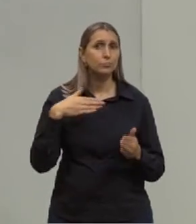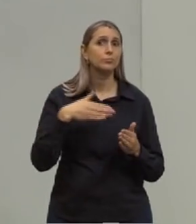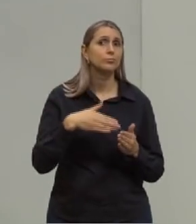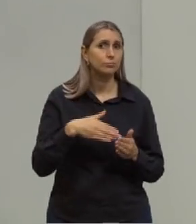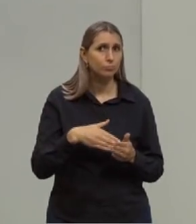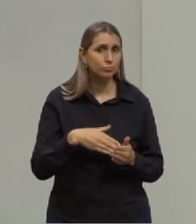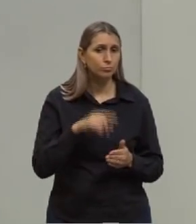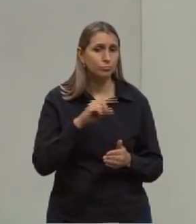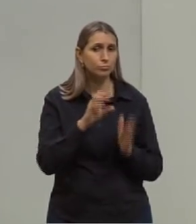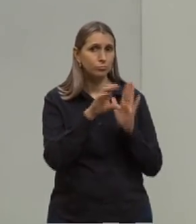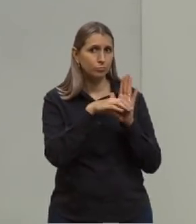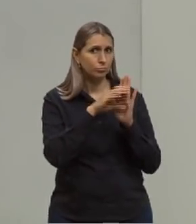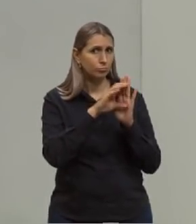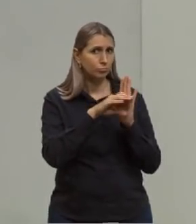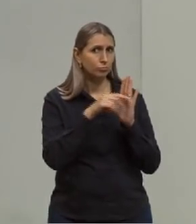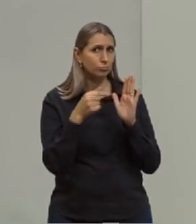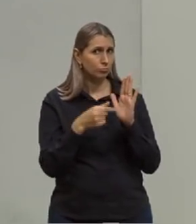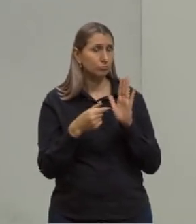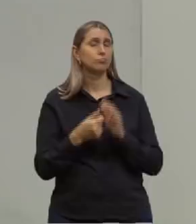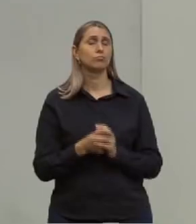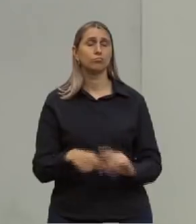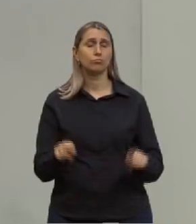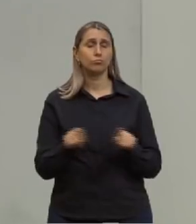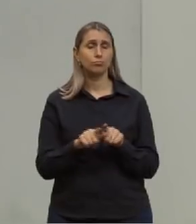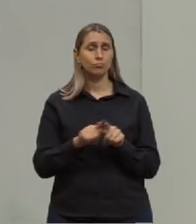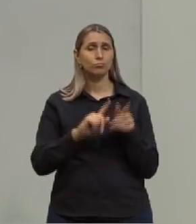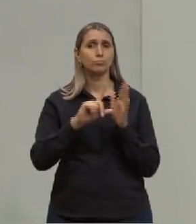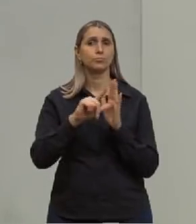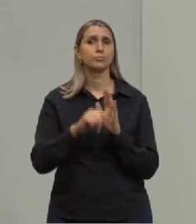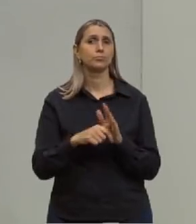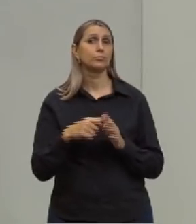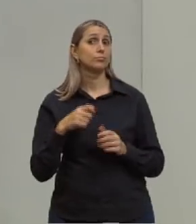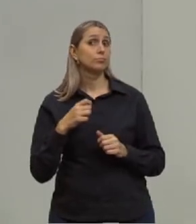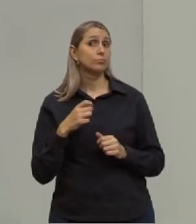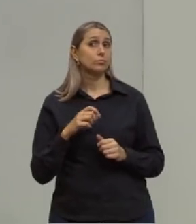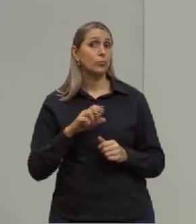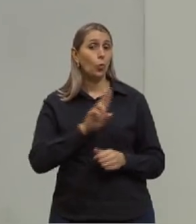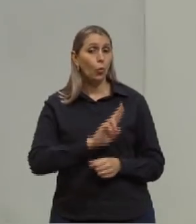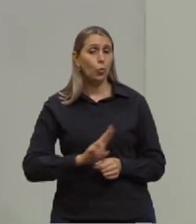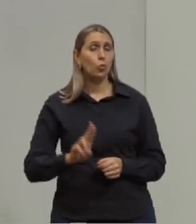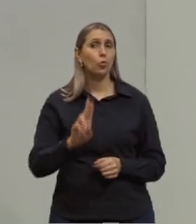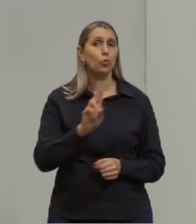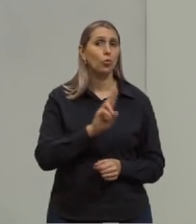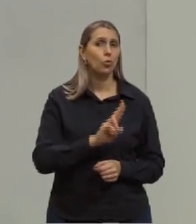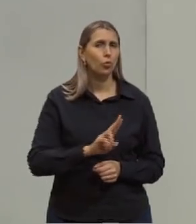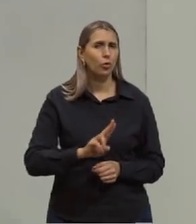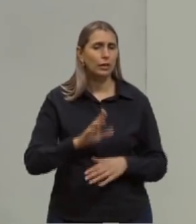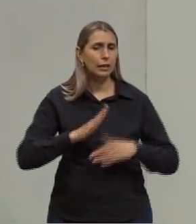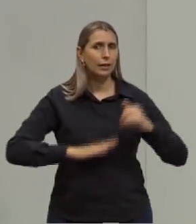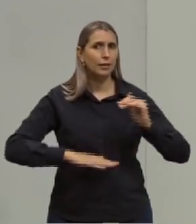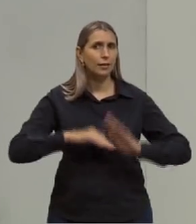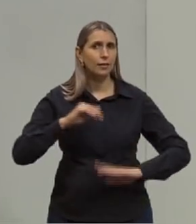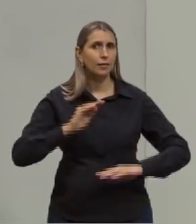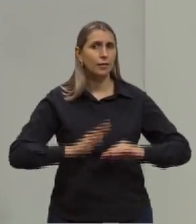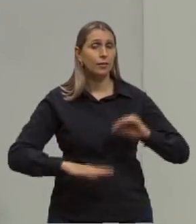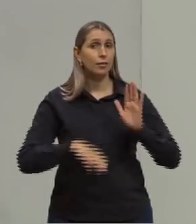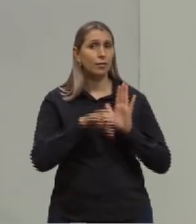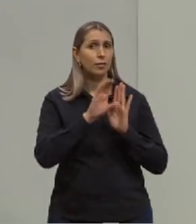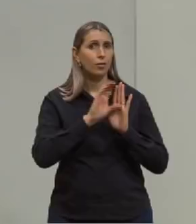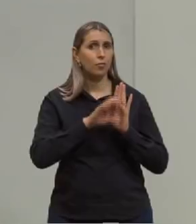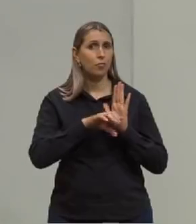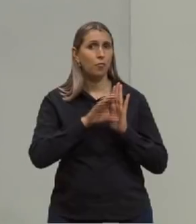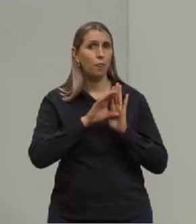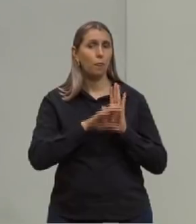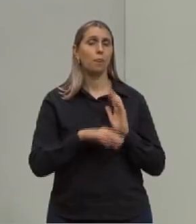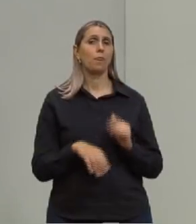até nesses conceitos e também depois o que a gente pode aplicar na prática com esses conceitos, que